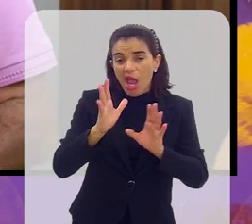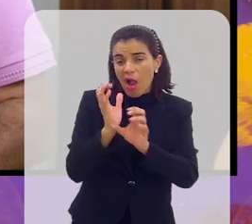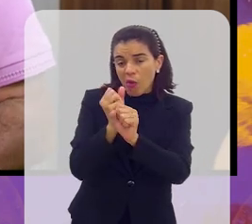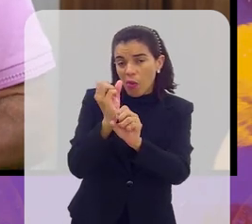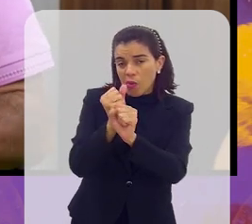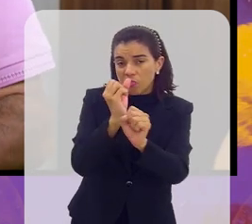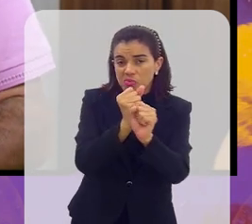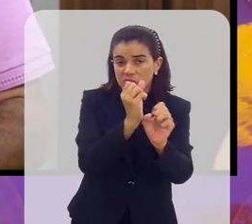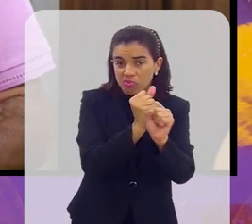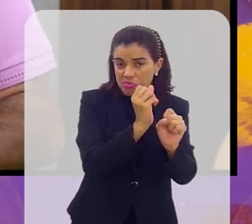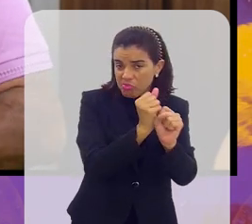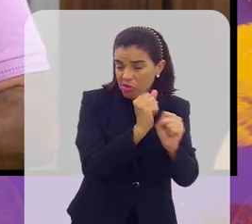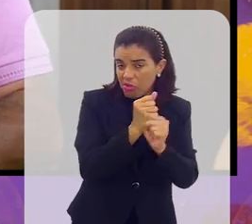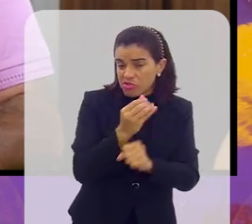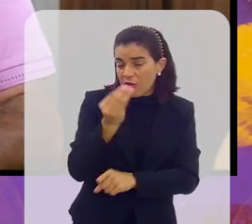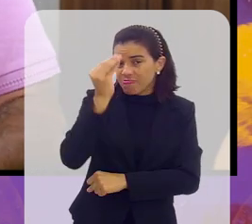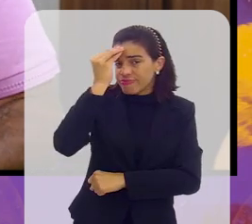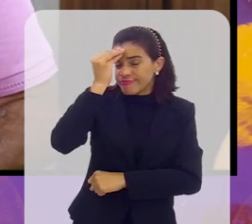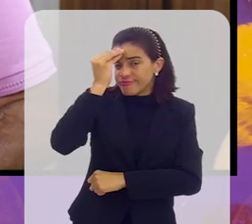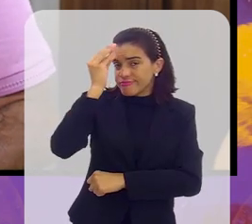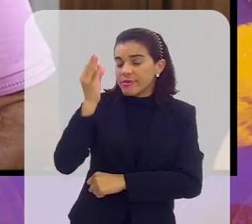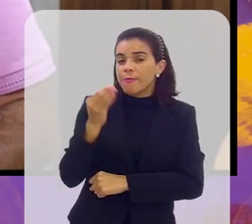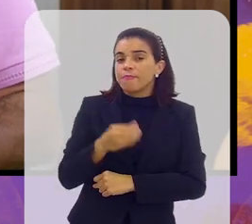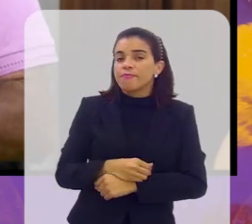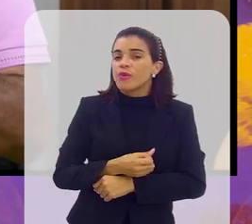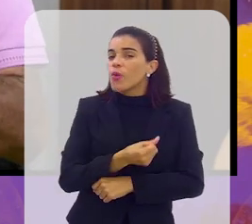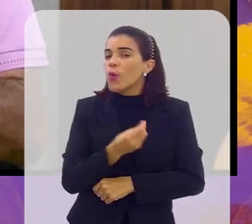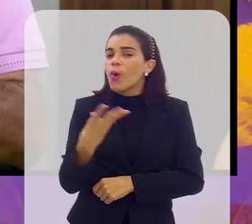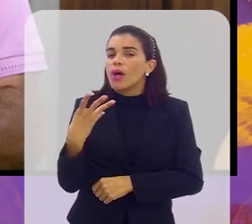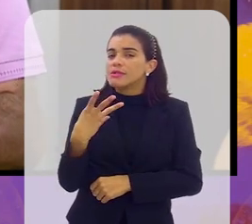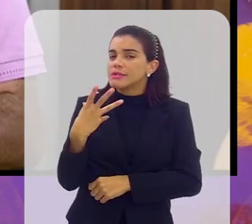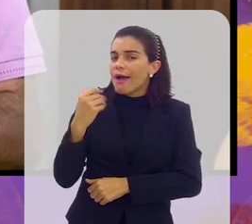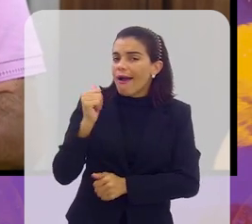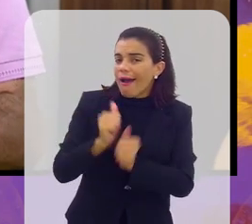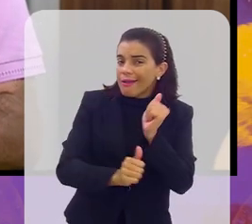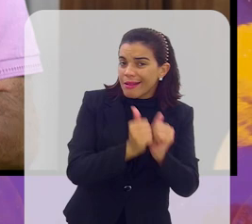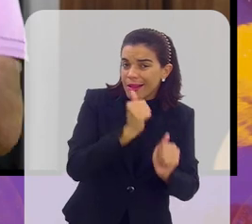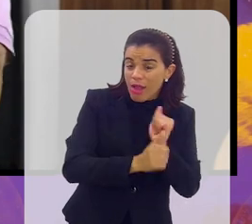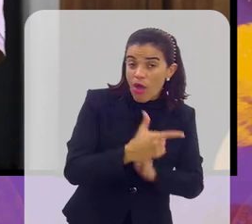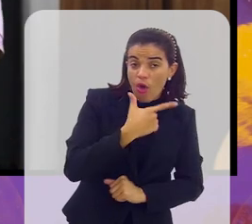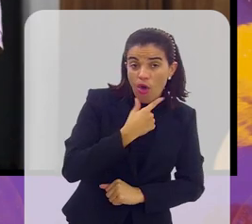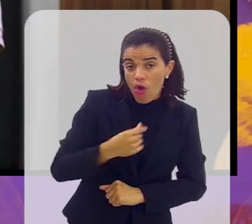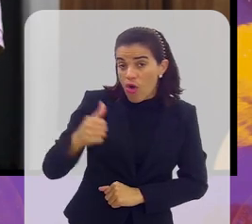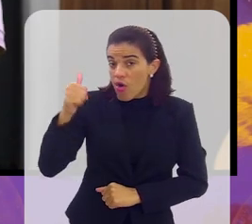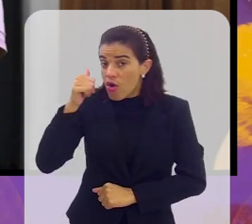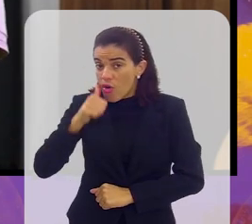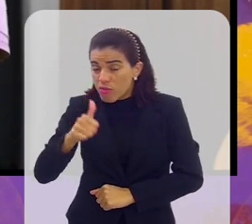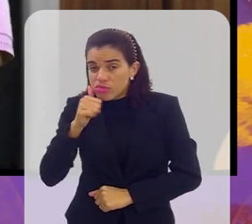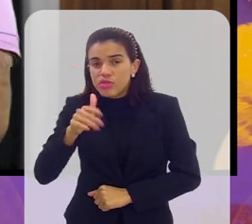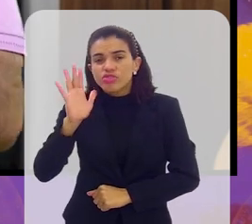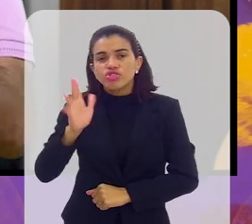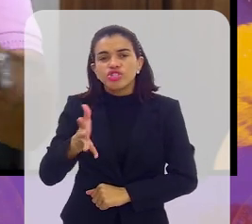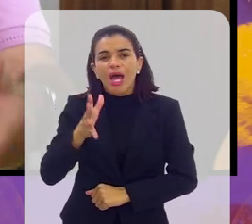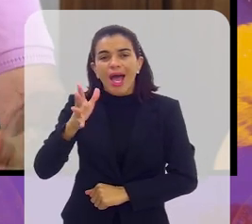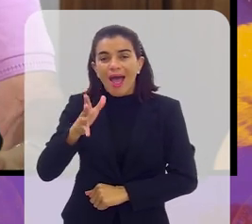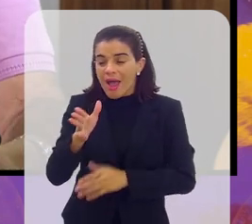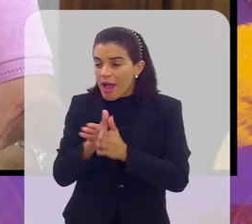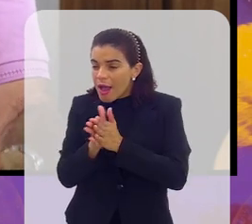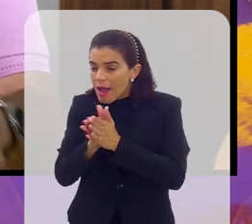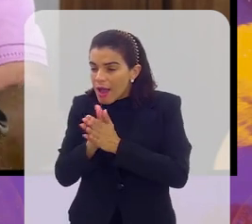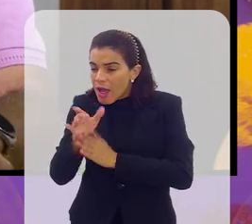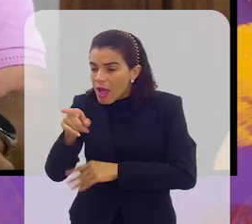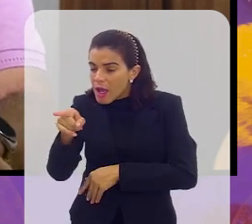contagem, já tem isso contabilizado, de jogadores e jogadoras que já são